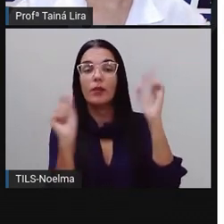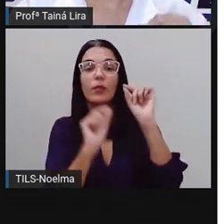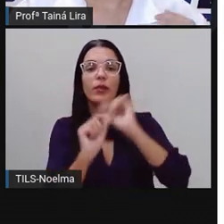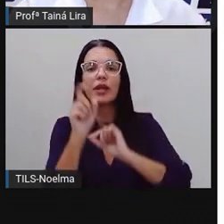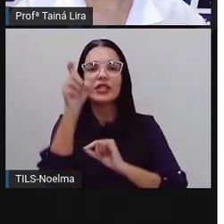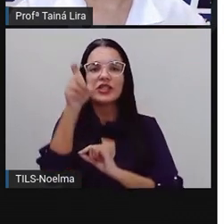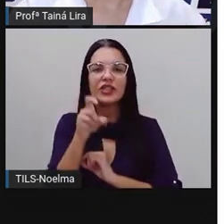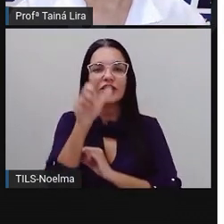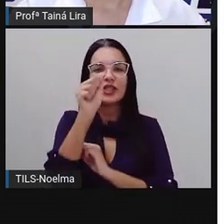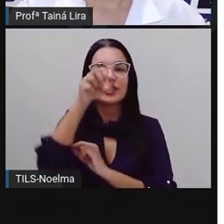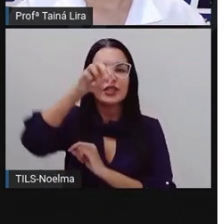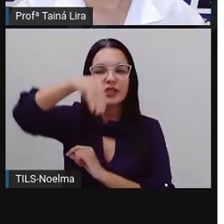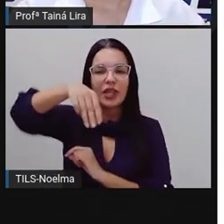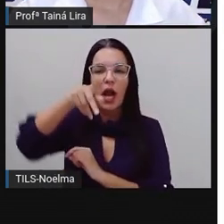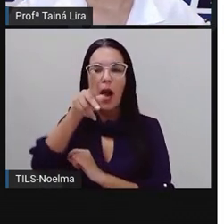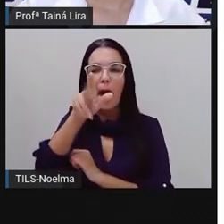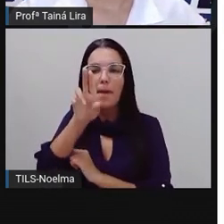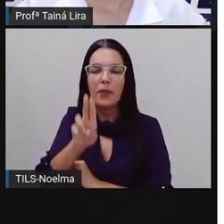Xampu.